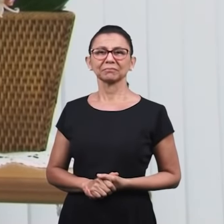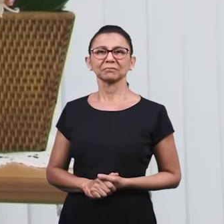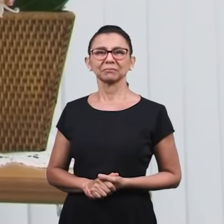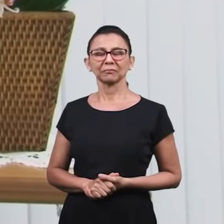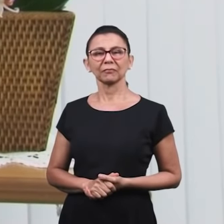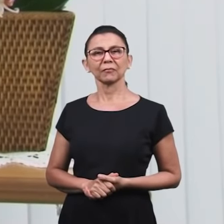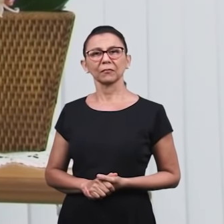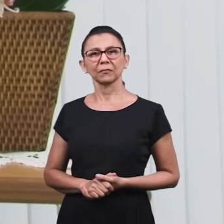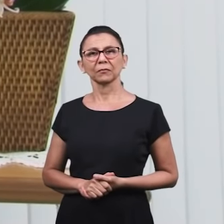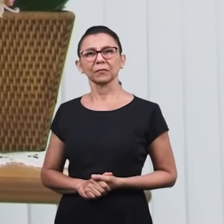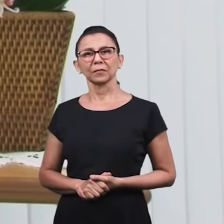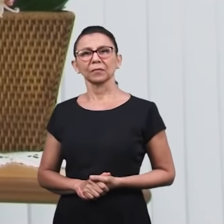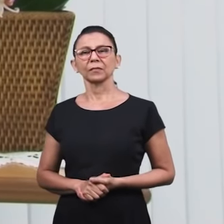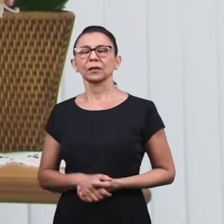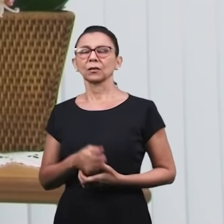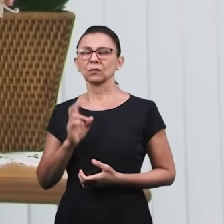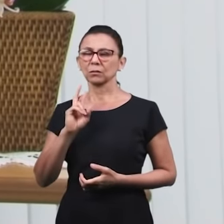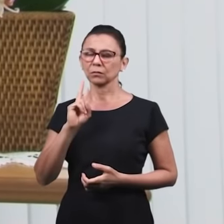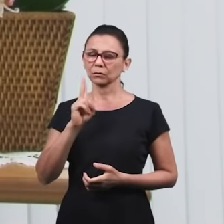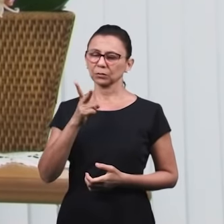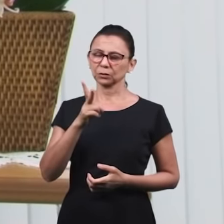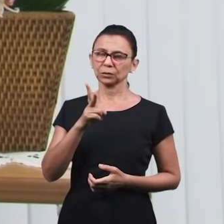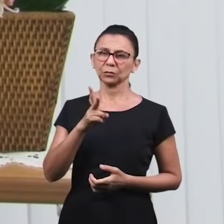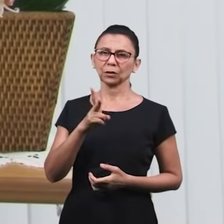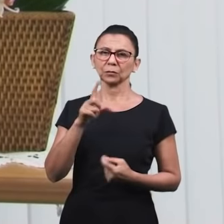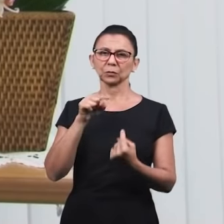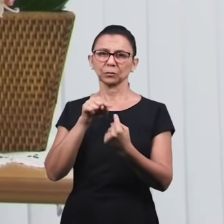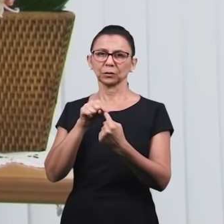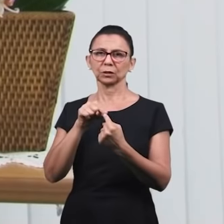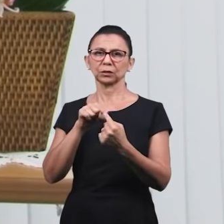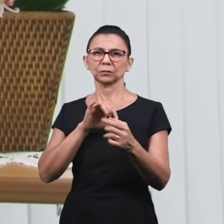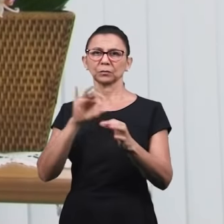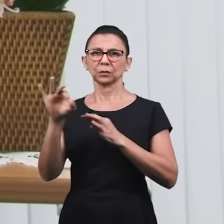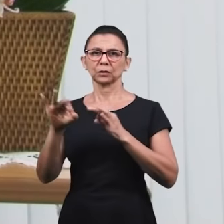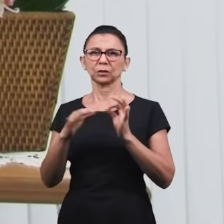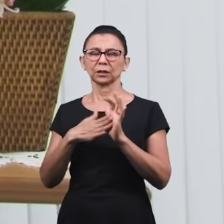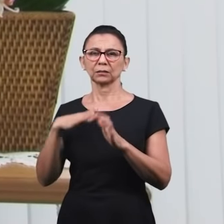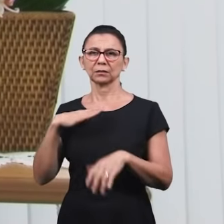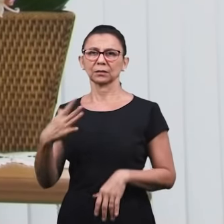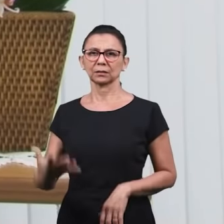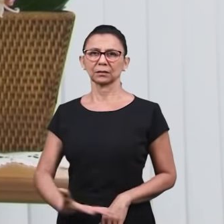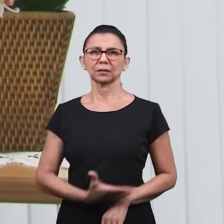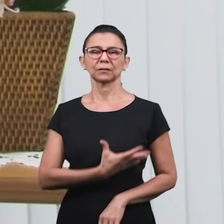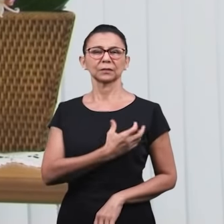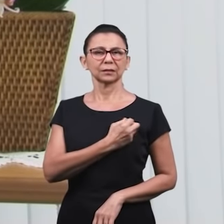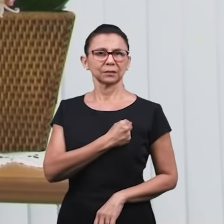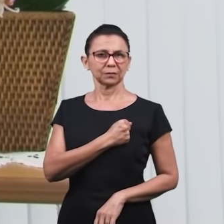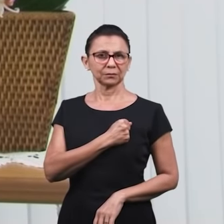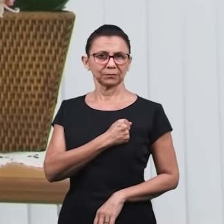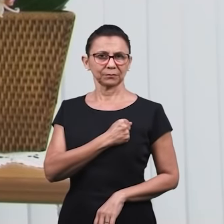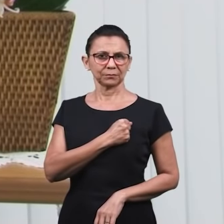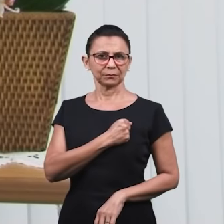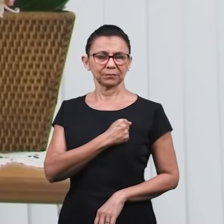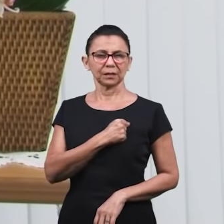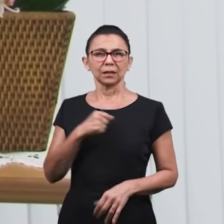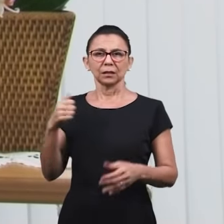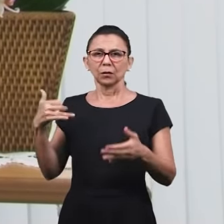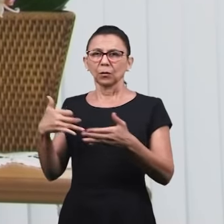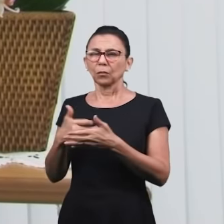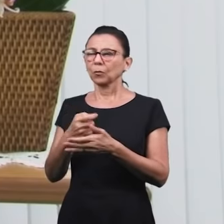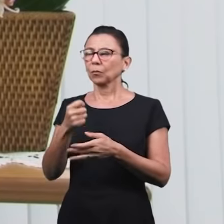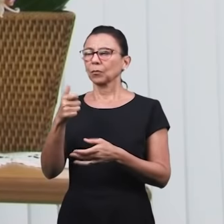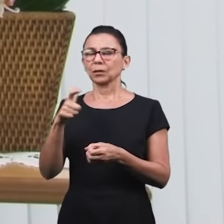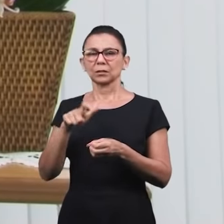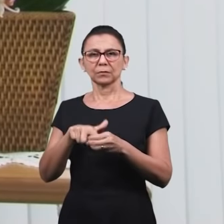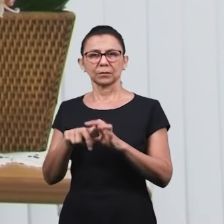Hoje, passados pouco mais de cinquenta anos, apontamos na mesma direção, mas hoje este ponto está praticamente debaixo dos nossos